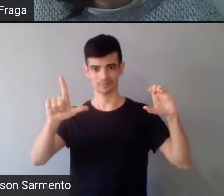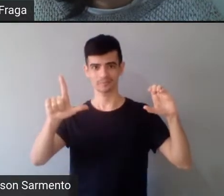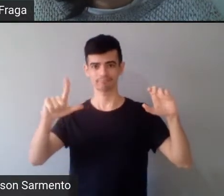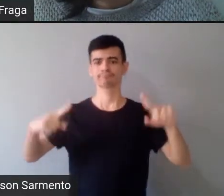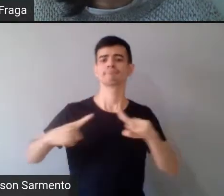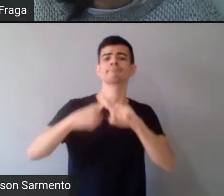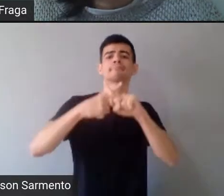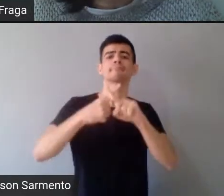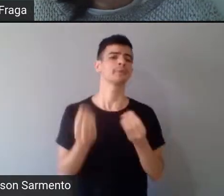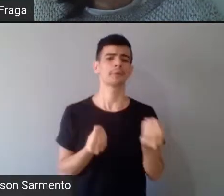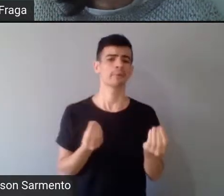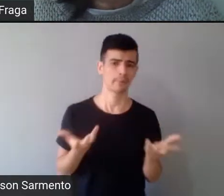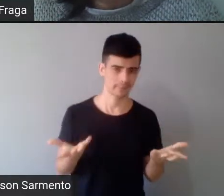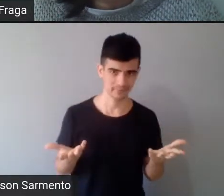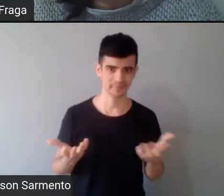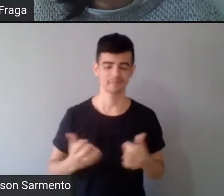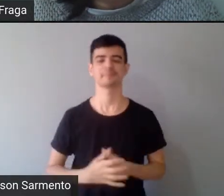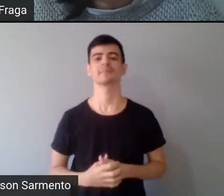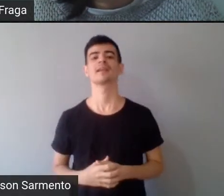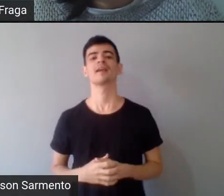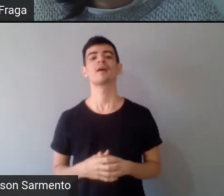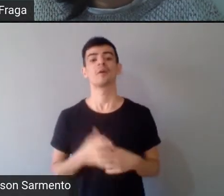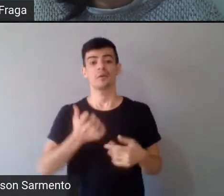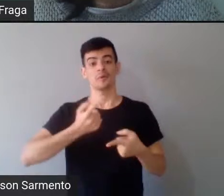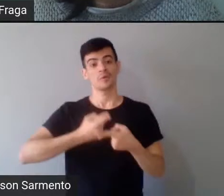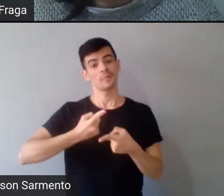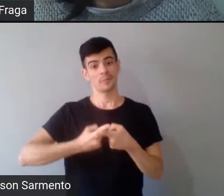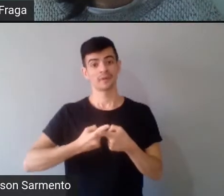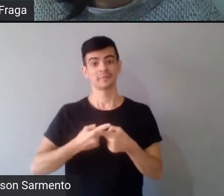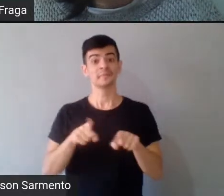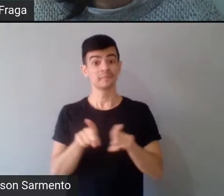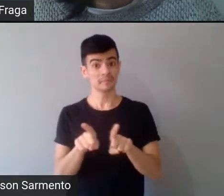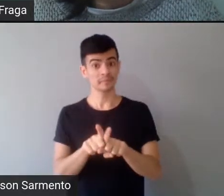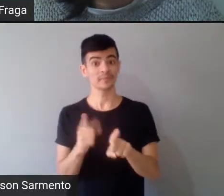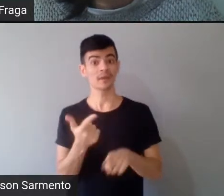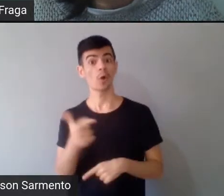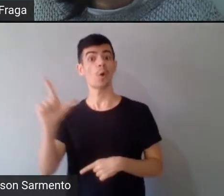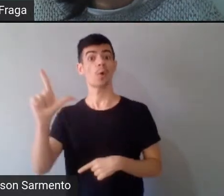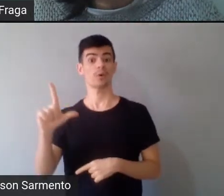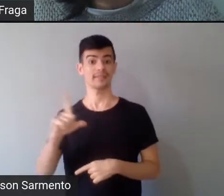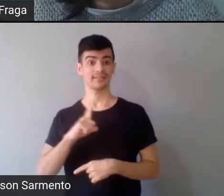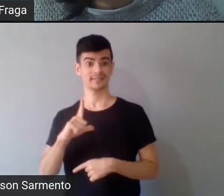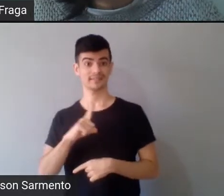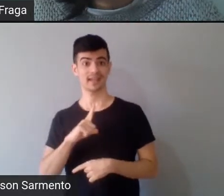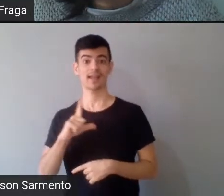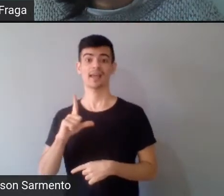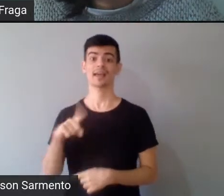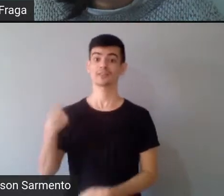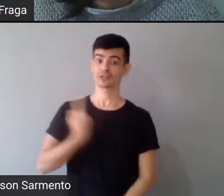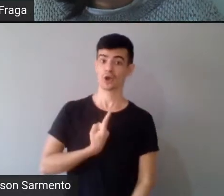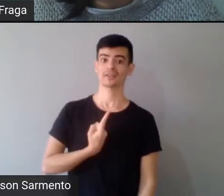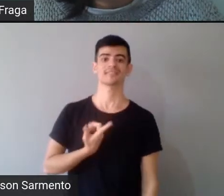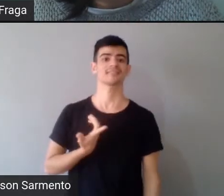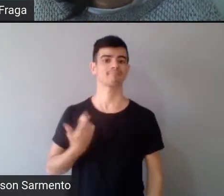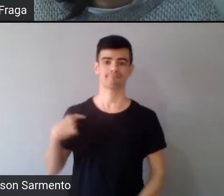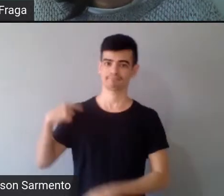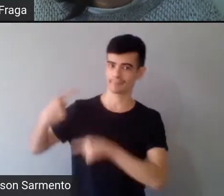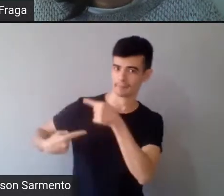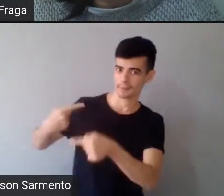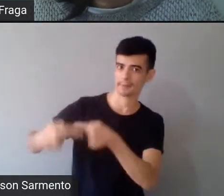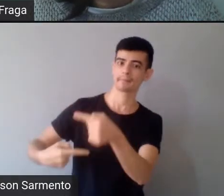ocidental, né, acho que tem uma outra que vem justamente nessa linhagem da nossa herança ancestral indígena,